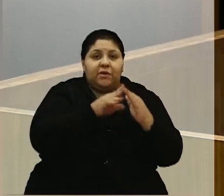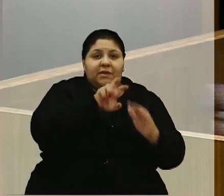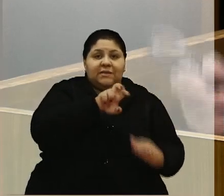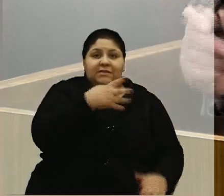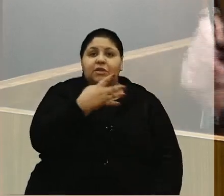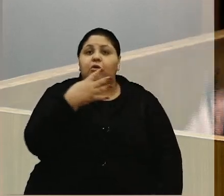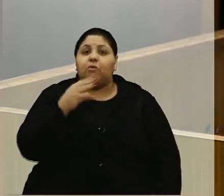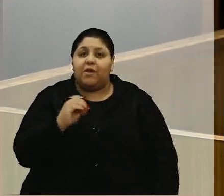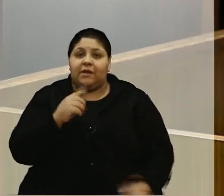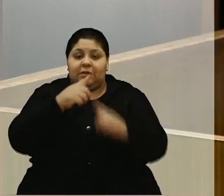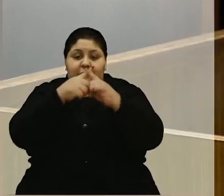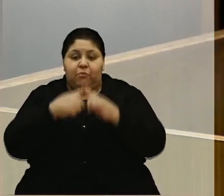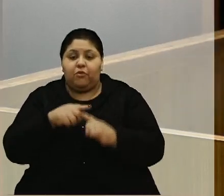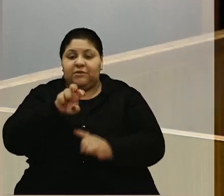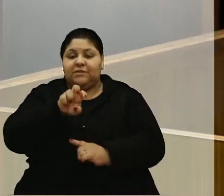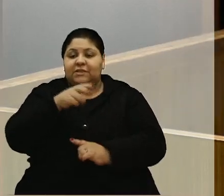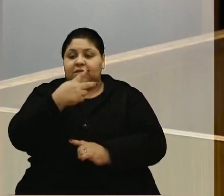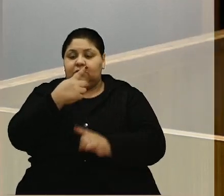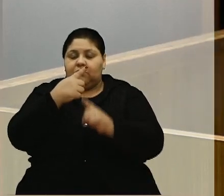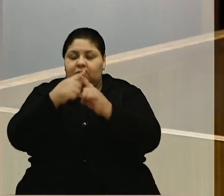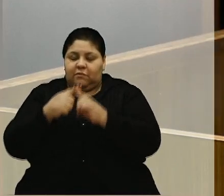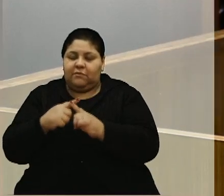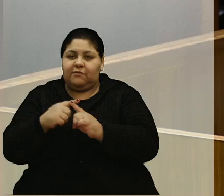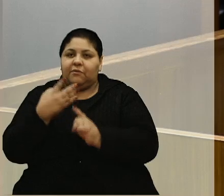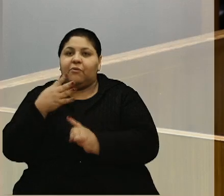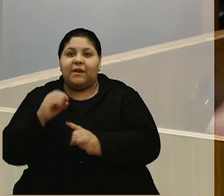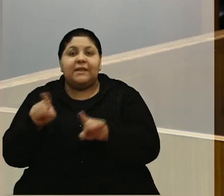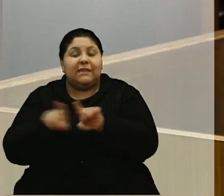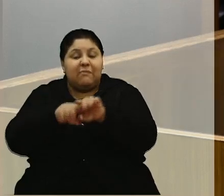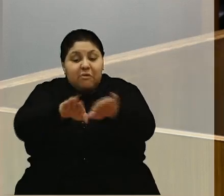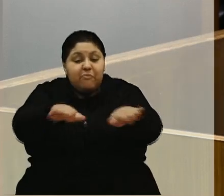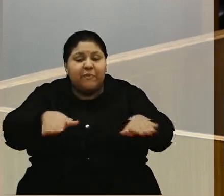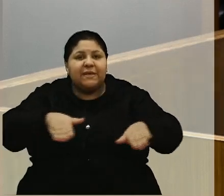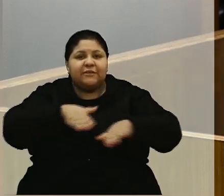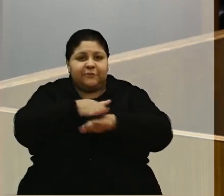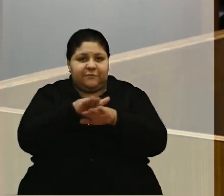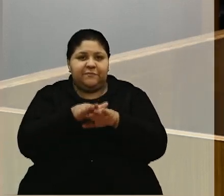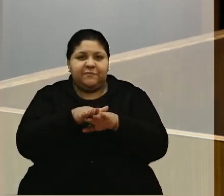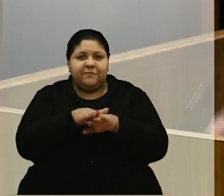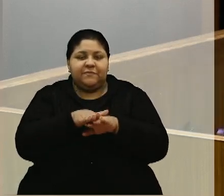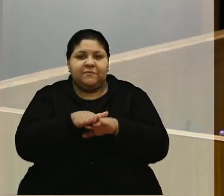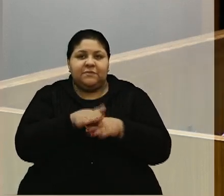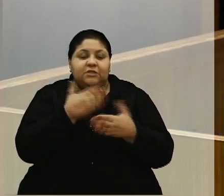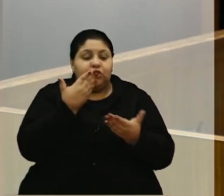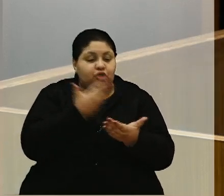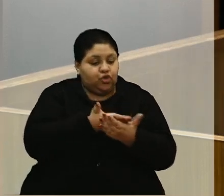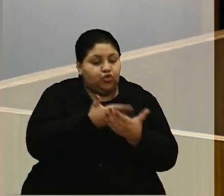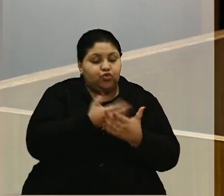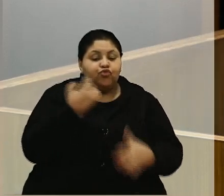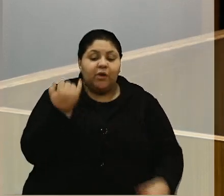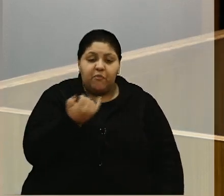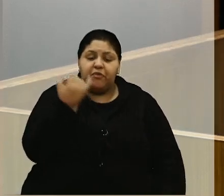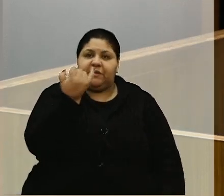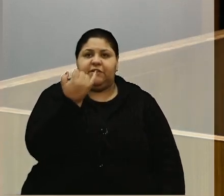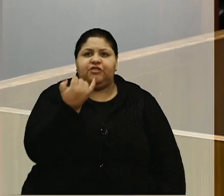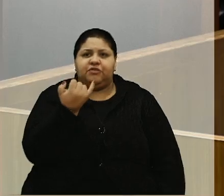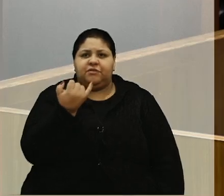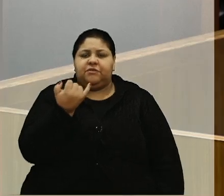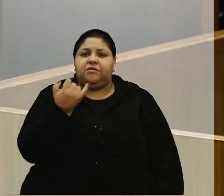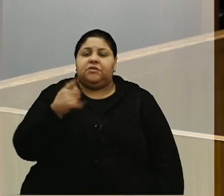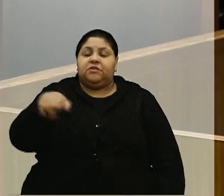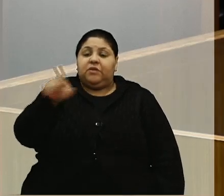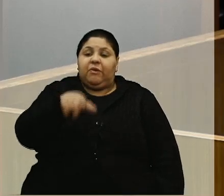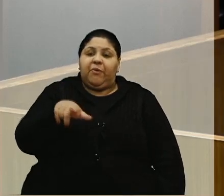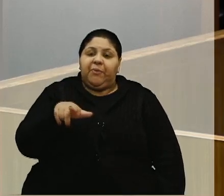,40 também agora terão piso. Então, esse estudo é de extrema importância para que a